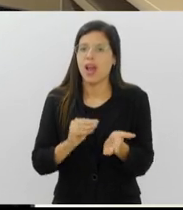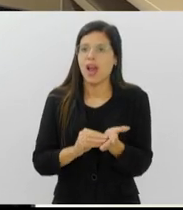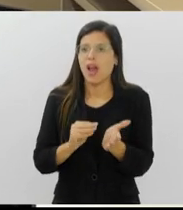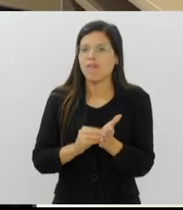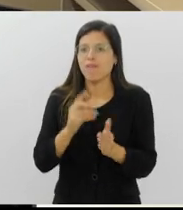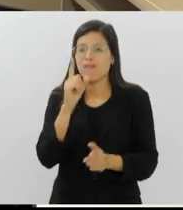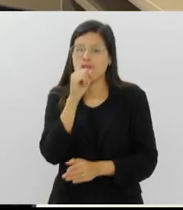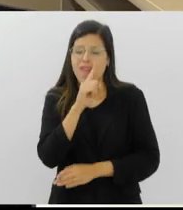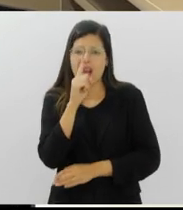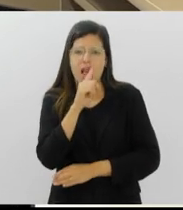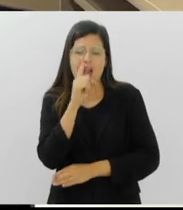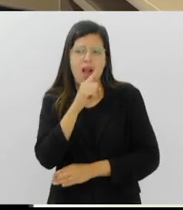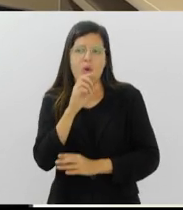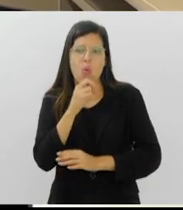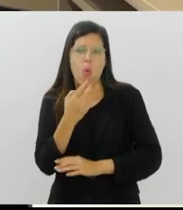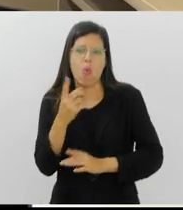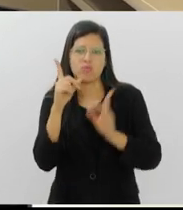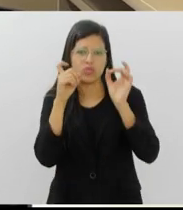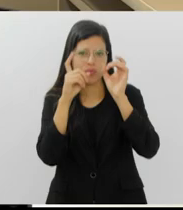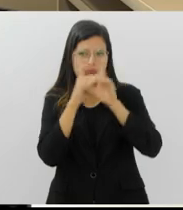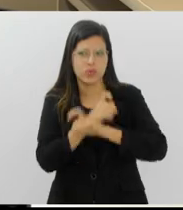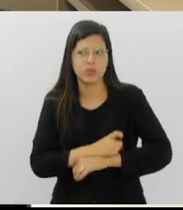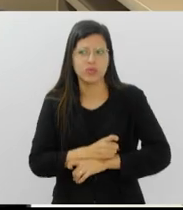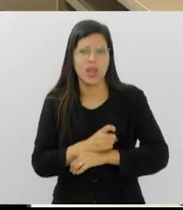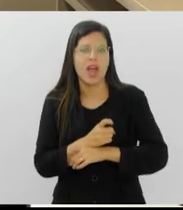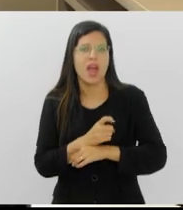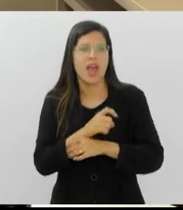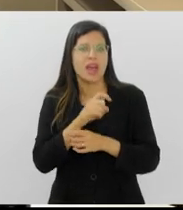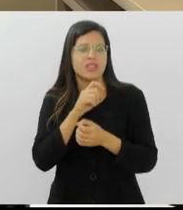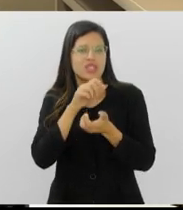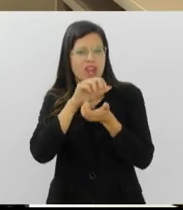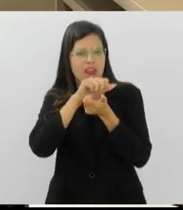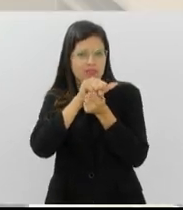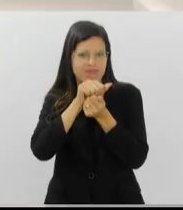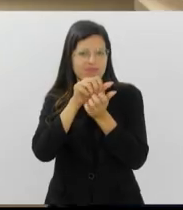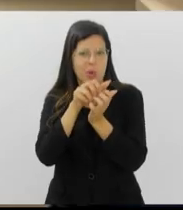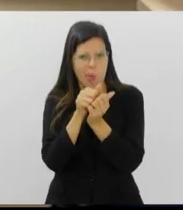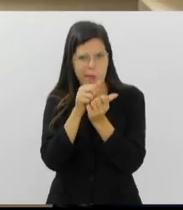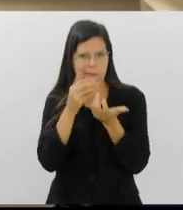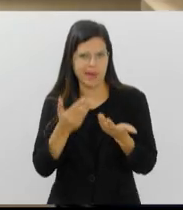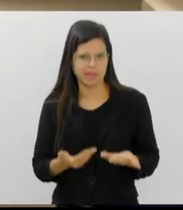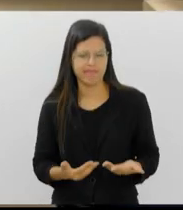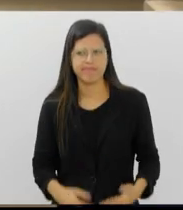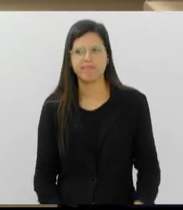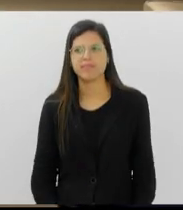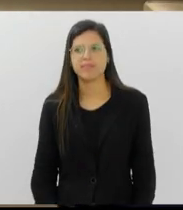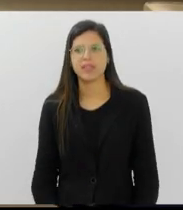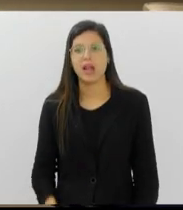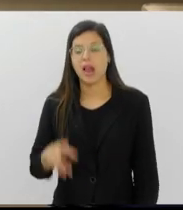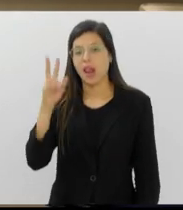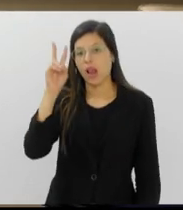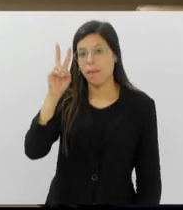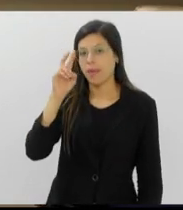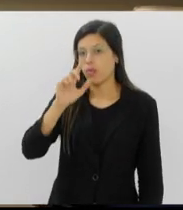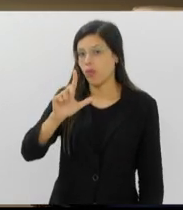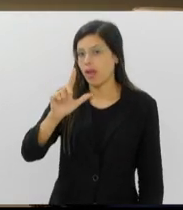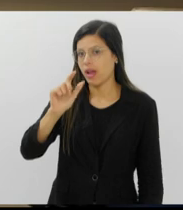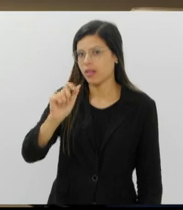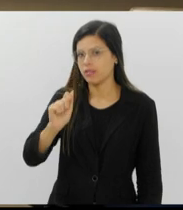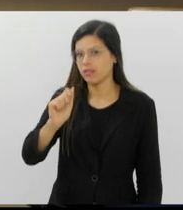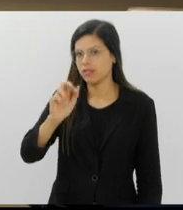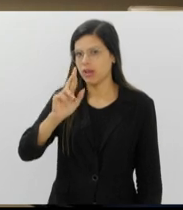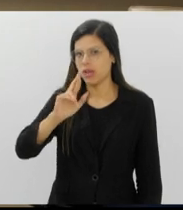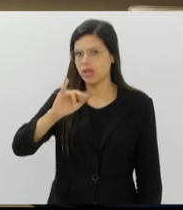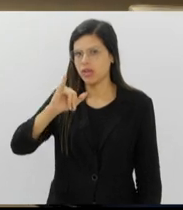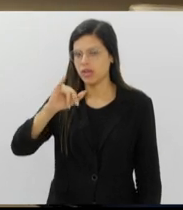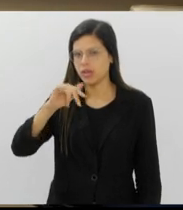dificuldade na deglutição, como com presença de engasgos e tosse. Lembrando que a laringe é um órgão onde